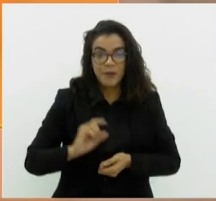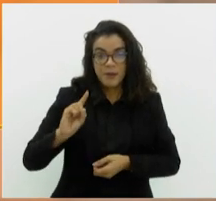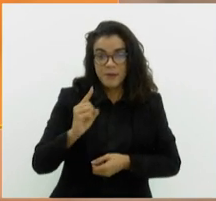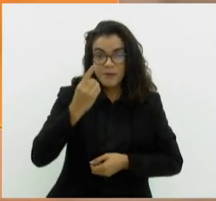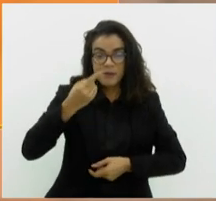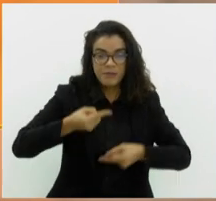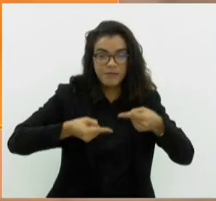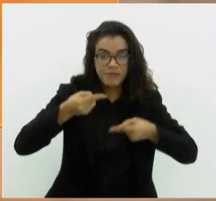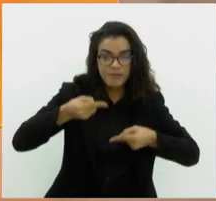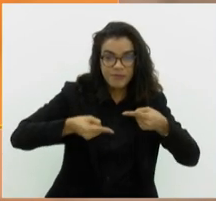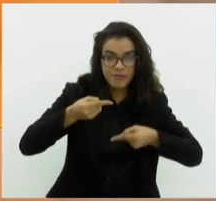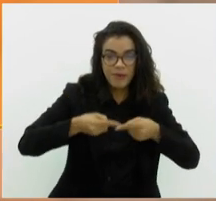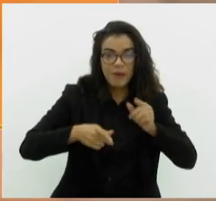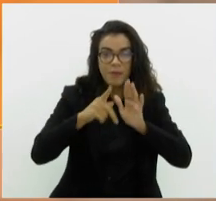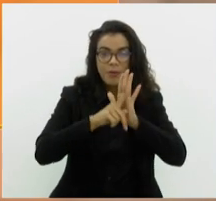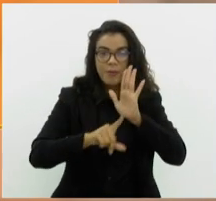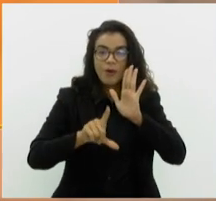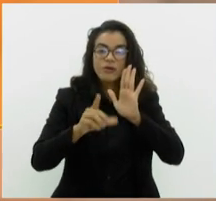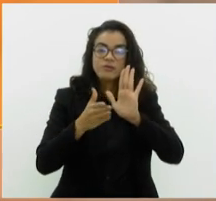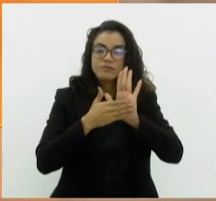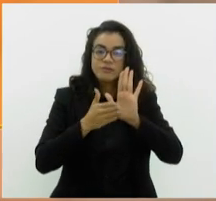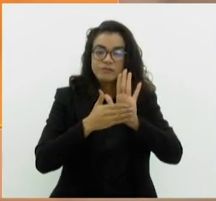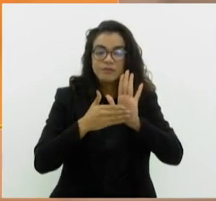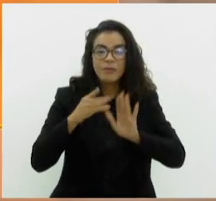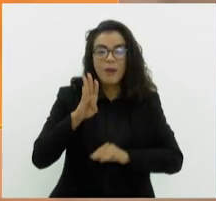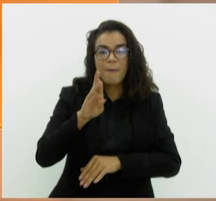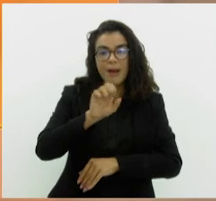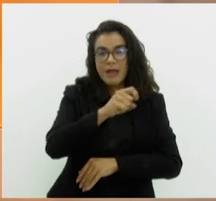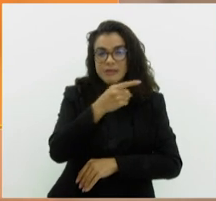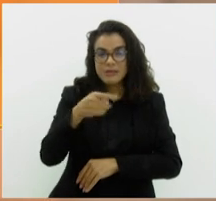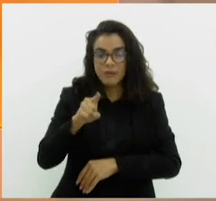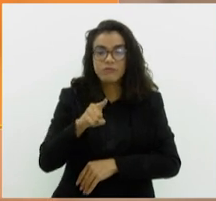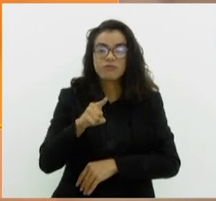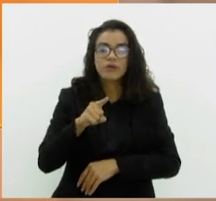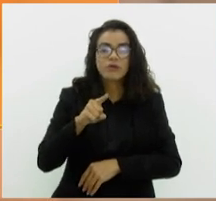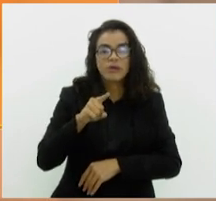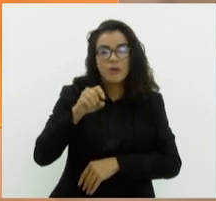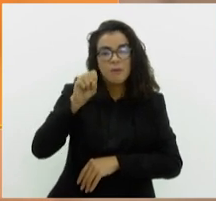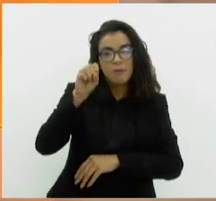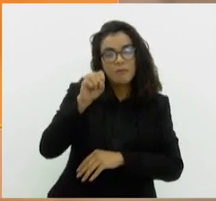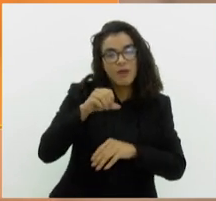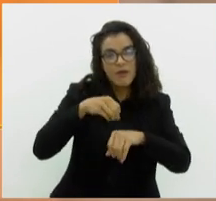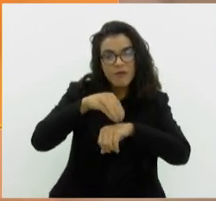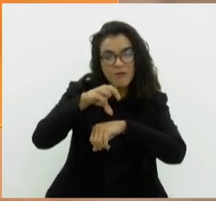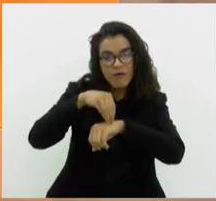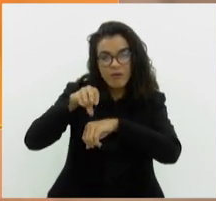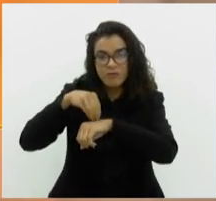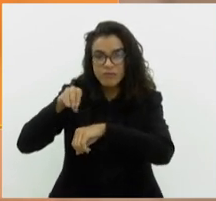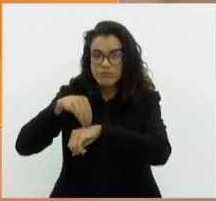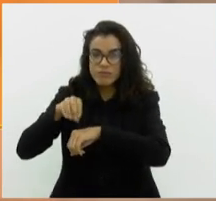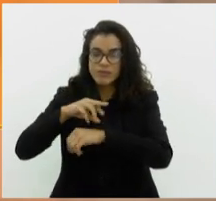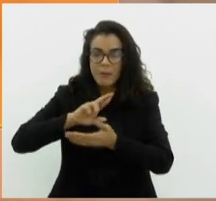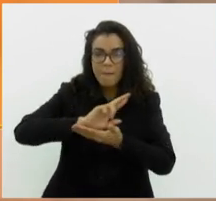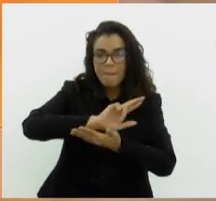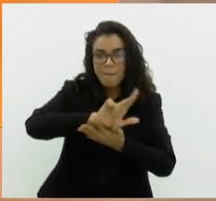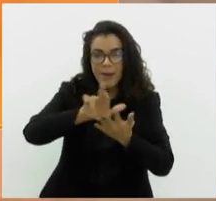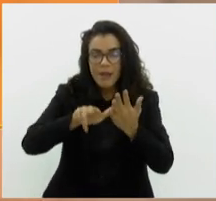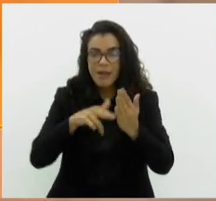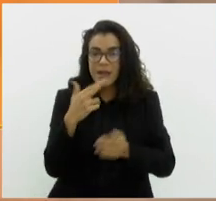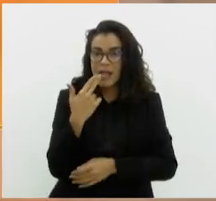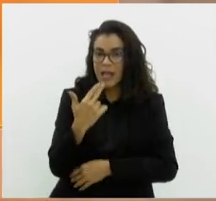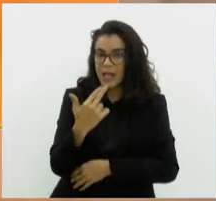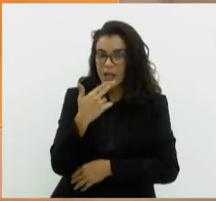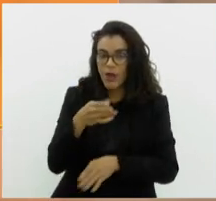discussão, proposta do deputado Brasão, que determina a instalação de sinalização informativa em vários idiomas para a